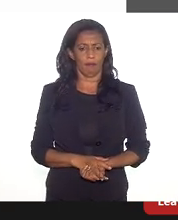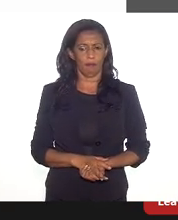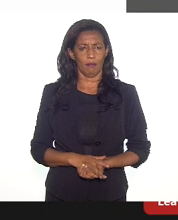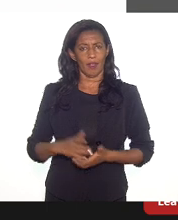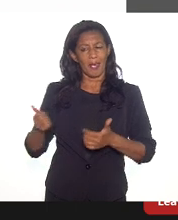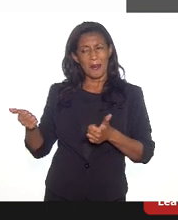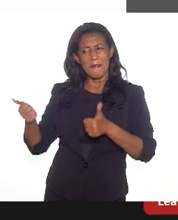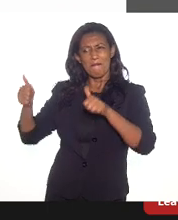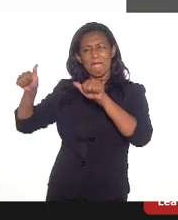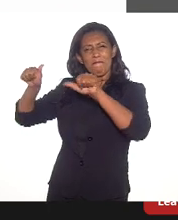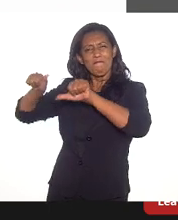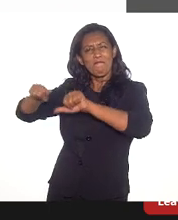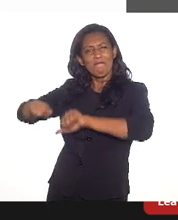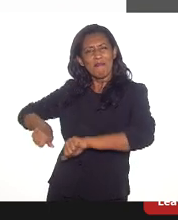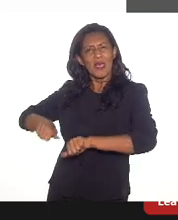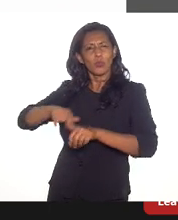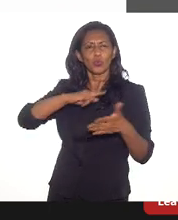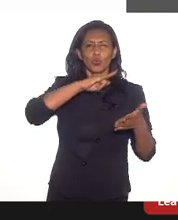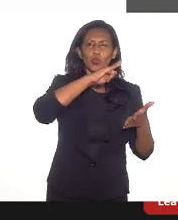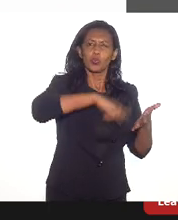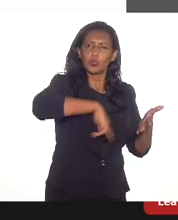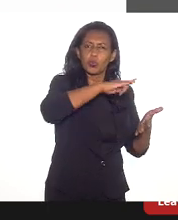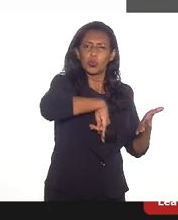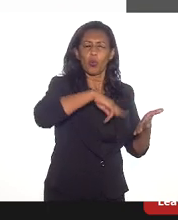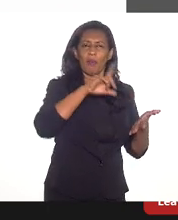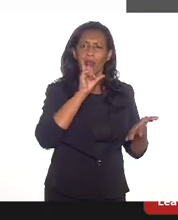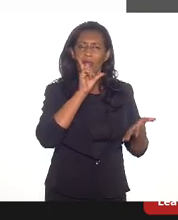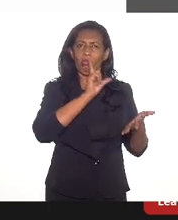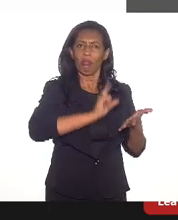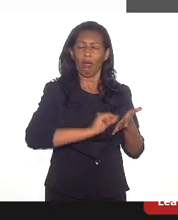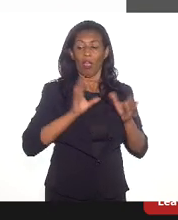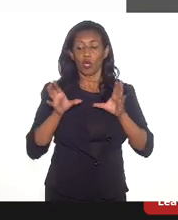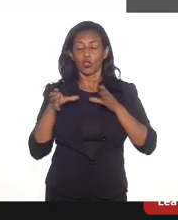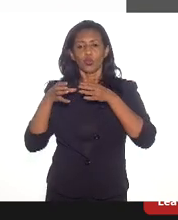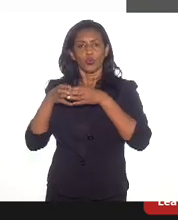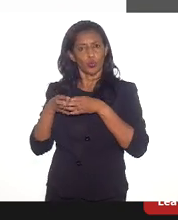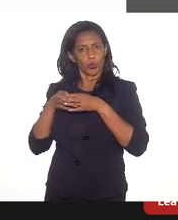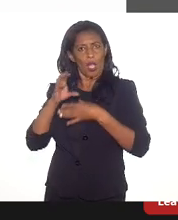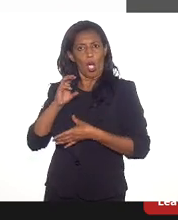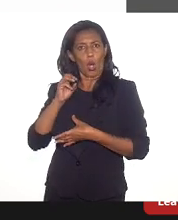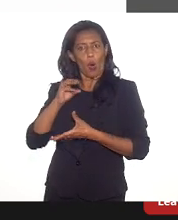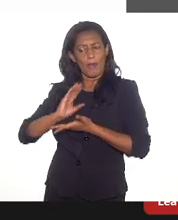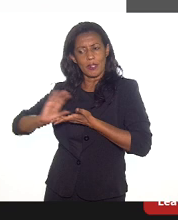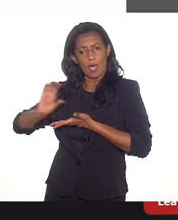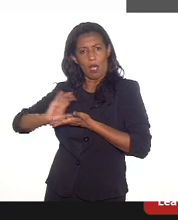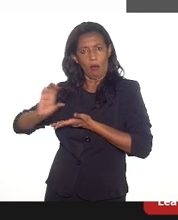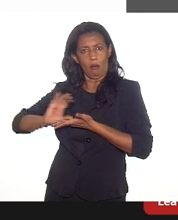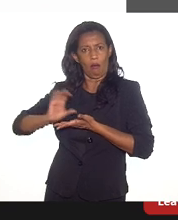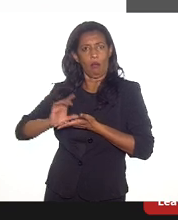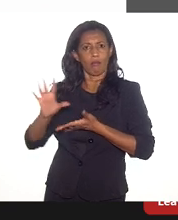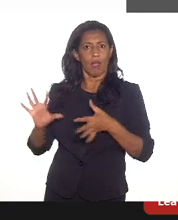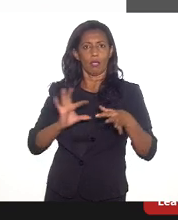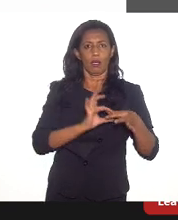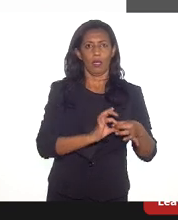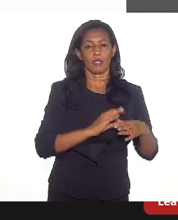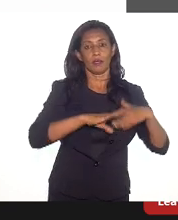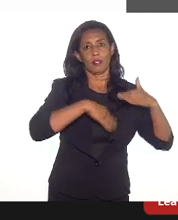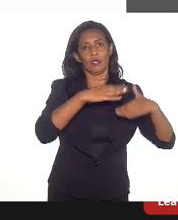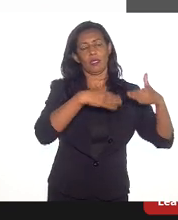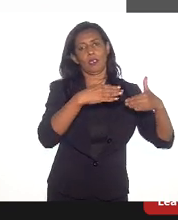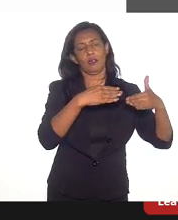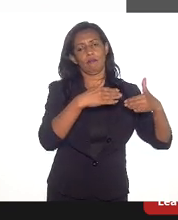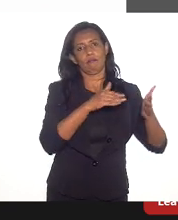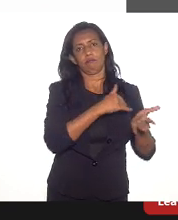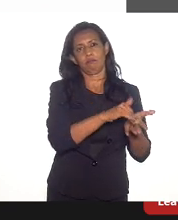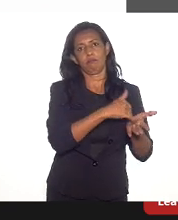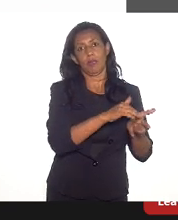menos burocracia na junta comercial. Para você ter uma ideia, a junta comercial que é uma coligada da Secretaria de Desenvolvimento, ela já está